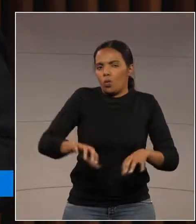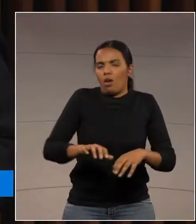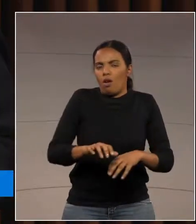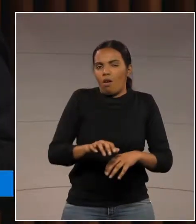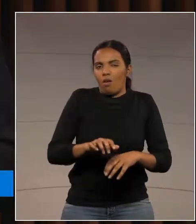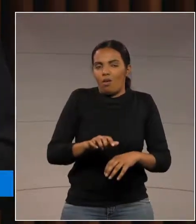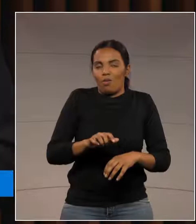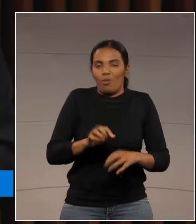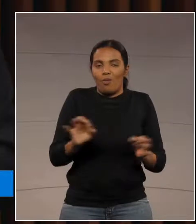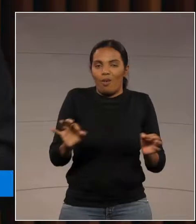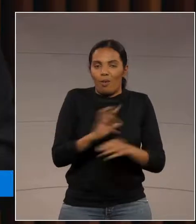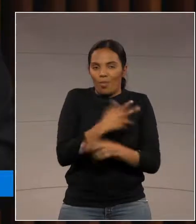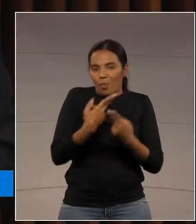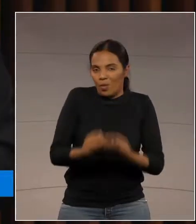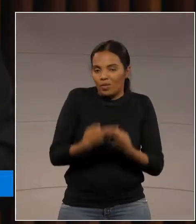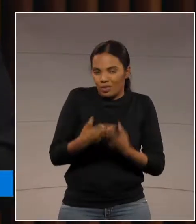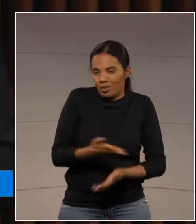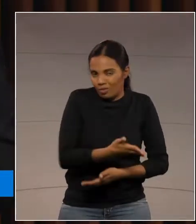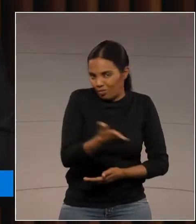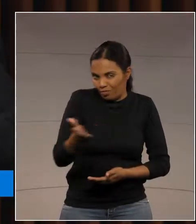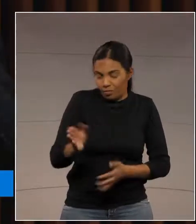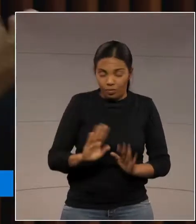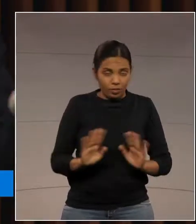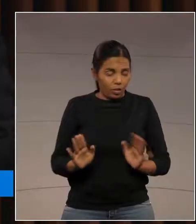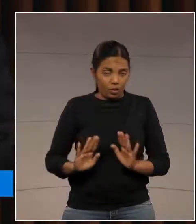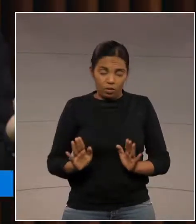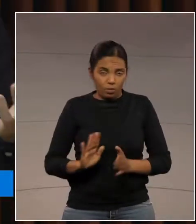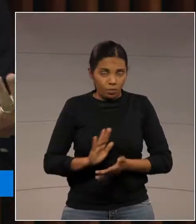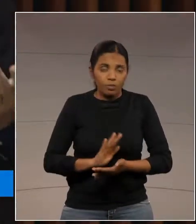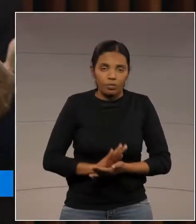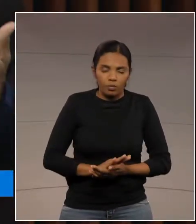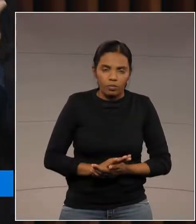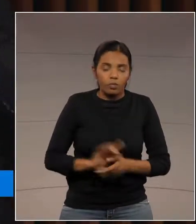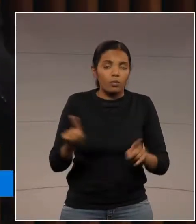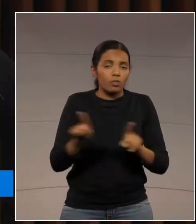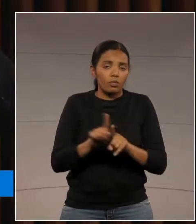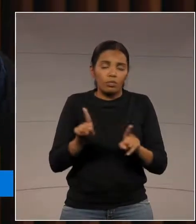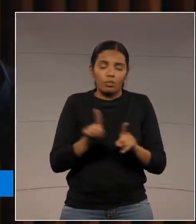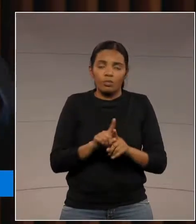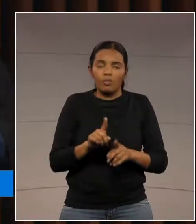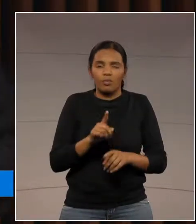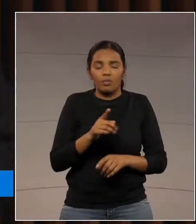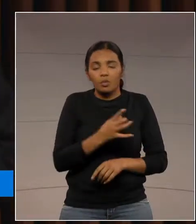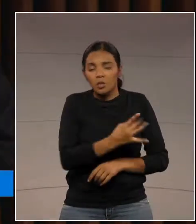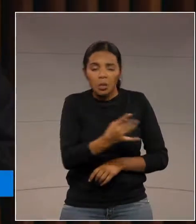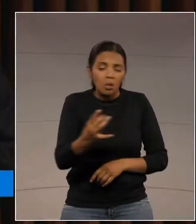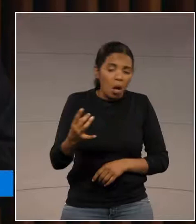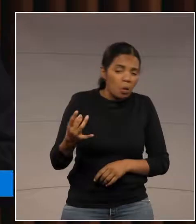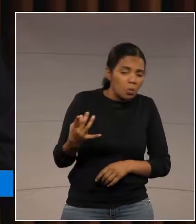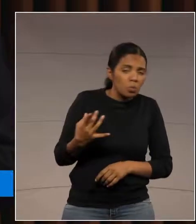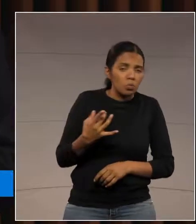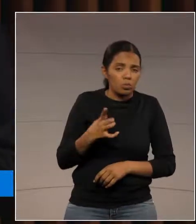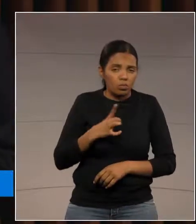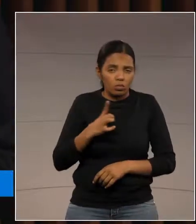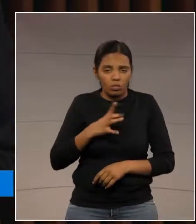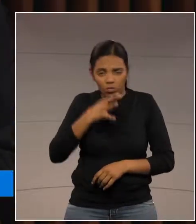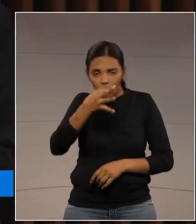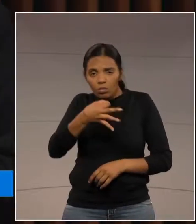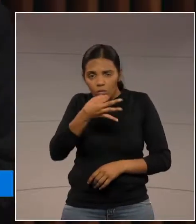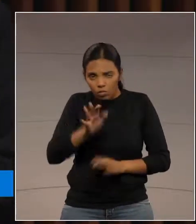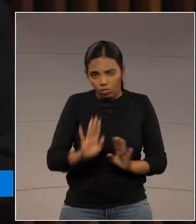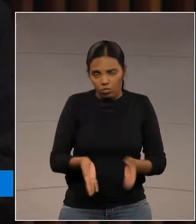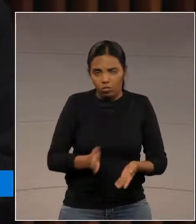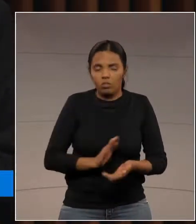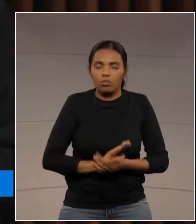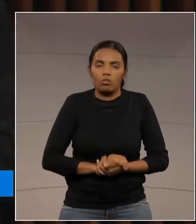a paciência dos meus pares e nem poder, de fato, criar convencimento, além de que cada um aqui que veio para essa casa já